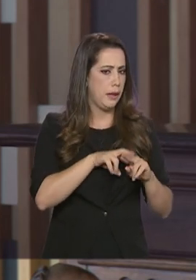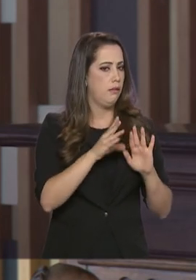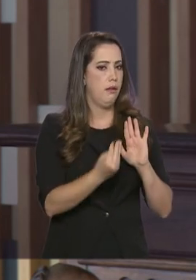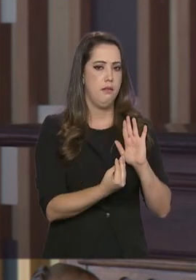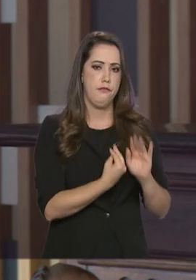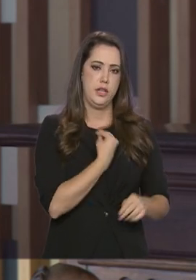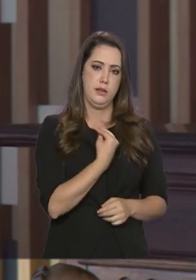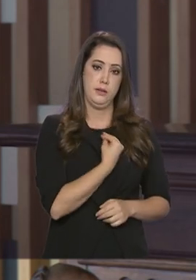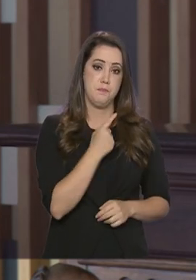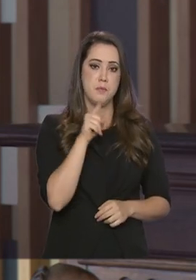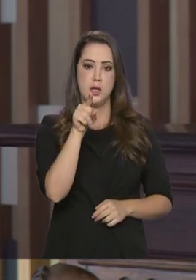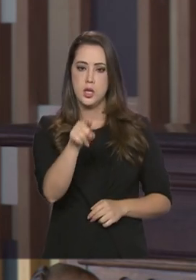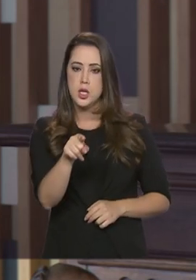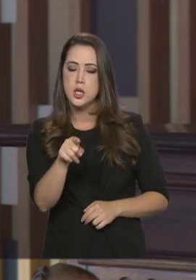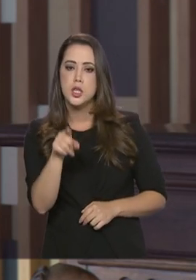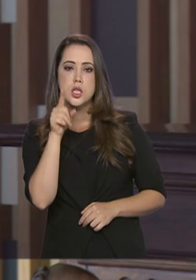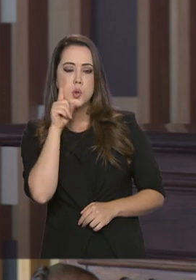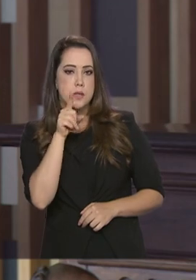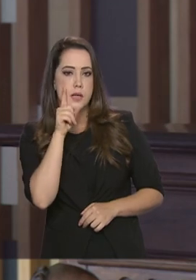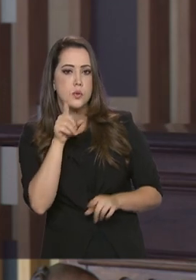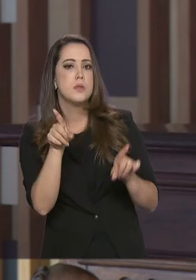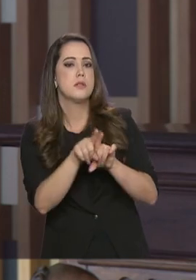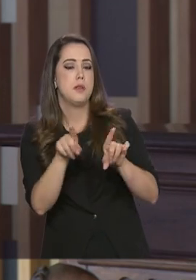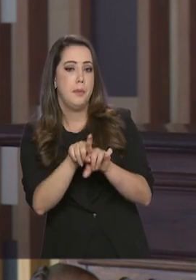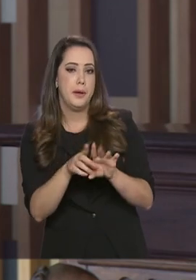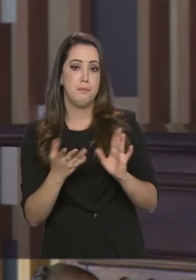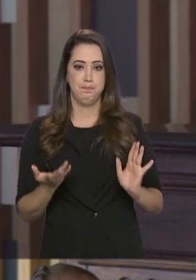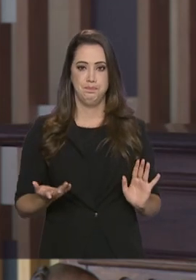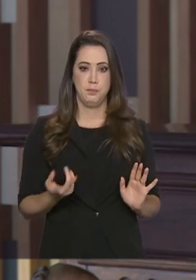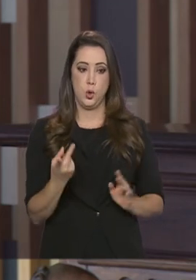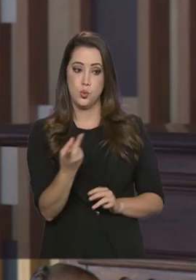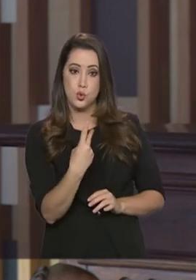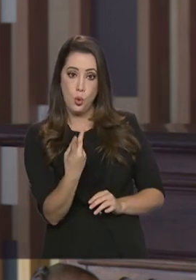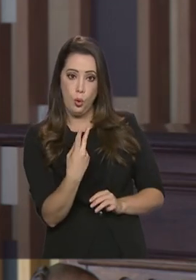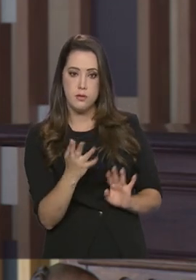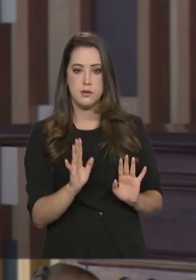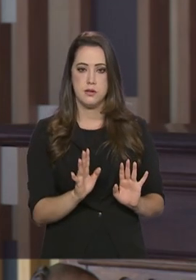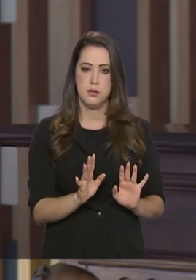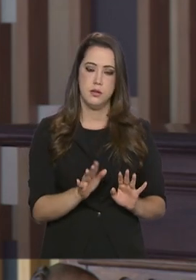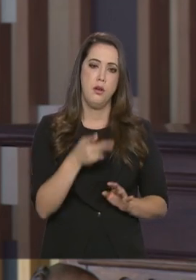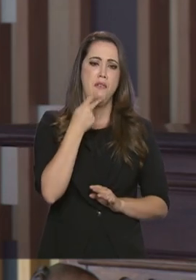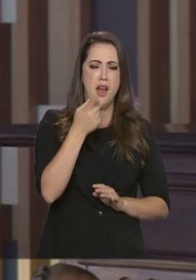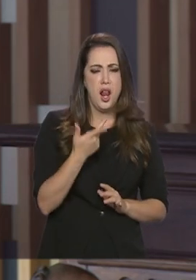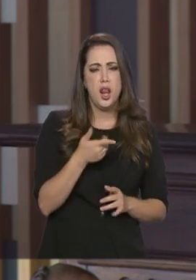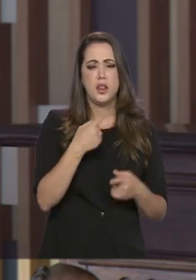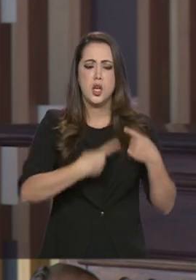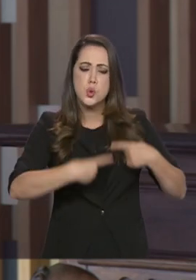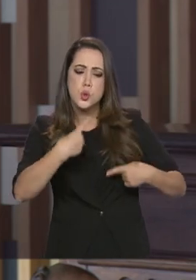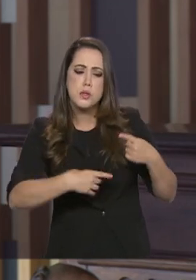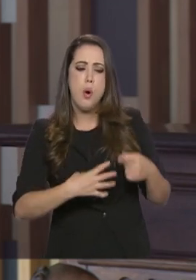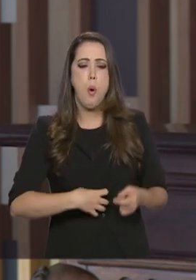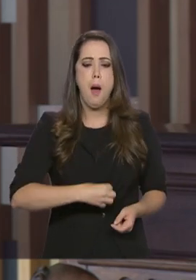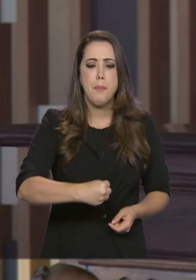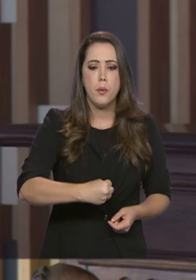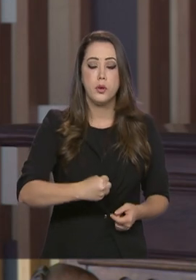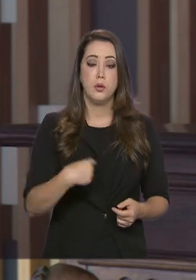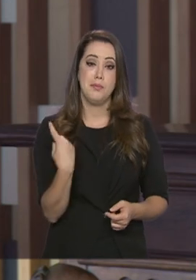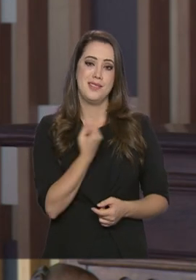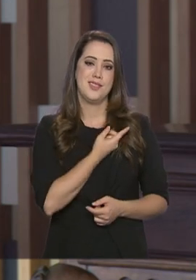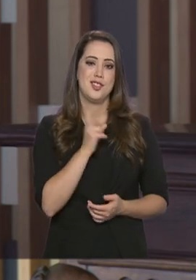E os Estados Unidos também. Hoje tem um governo que é extremamente... Então, em fóruns onde se discute essa questão de aborto, etc., nós estamos sempre juntos com